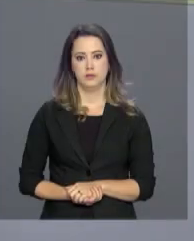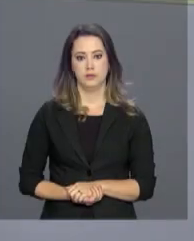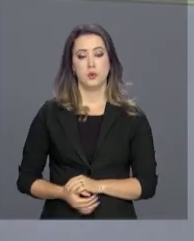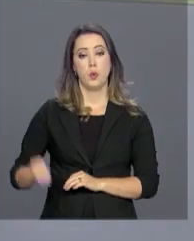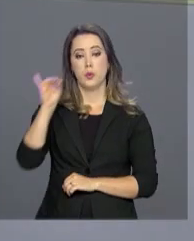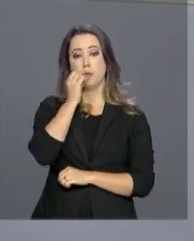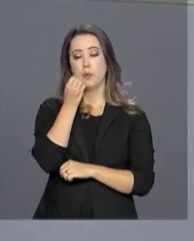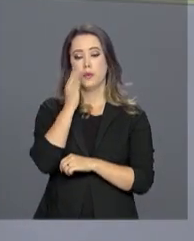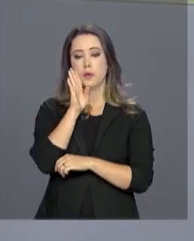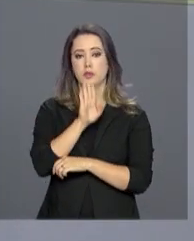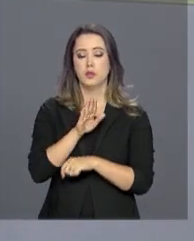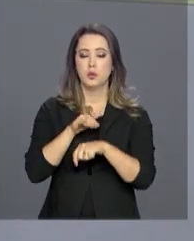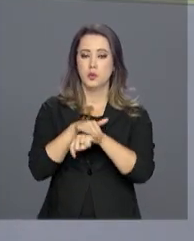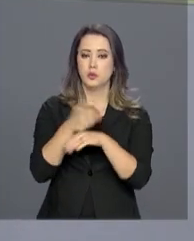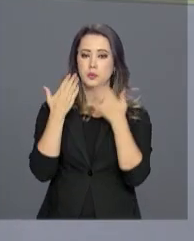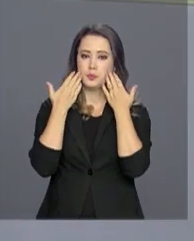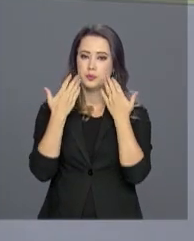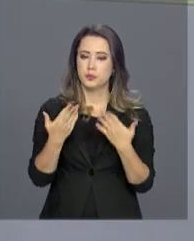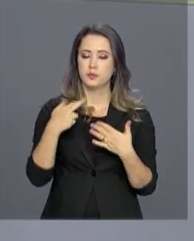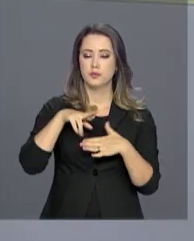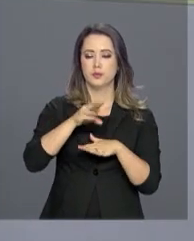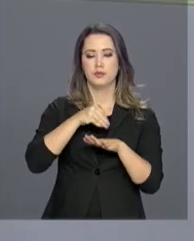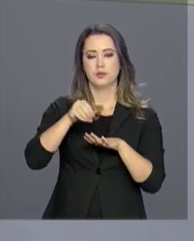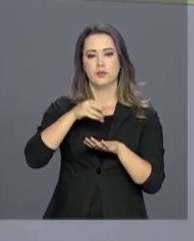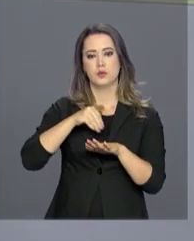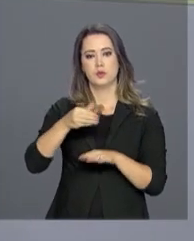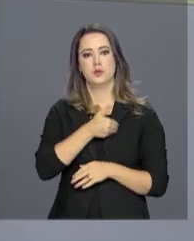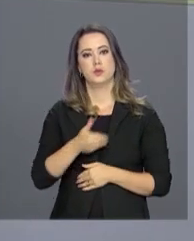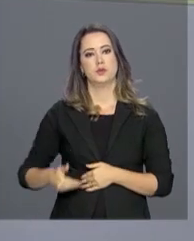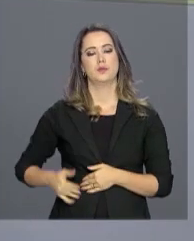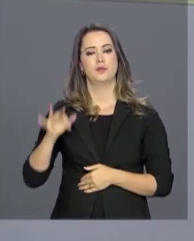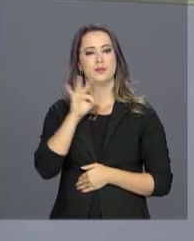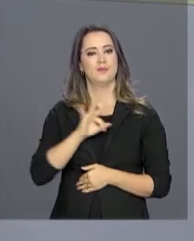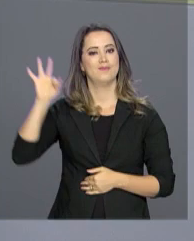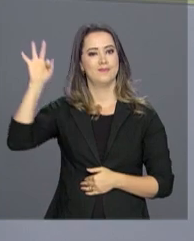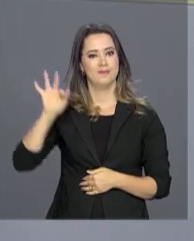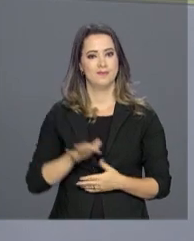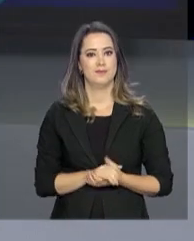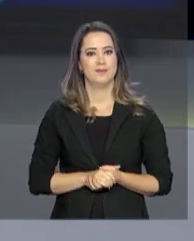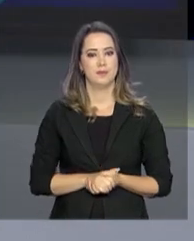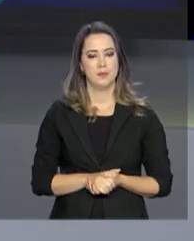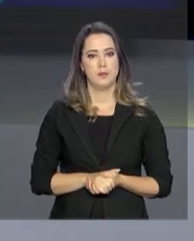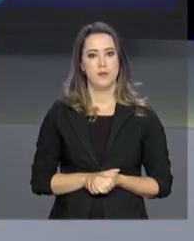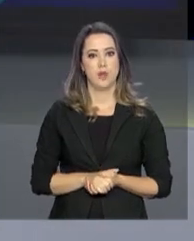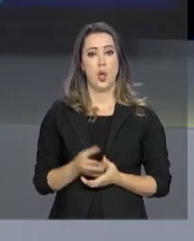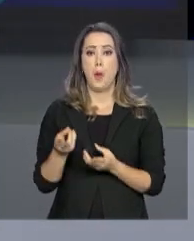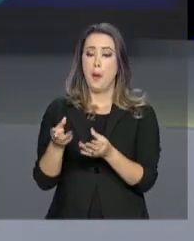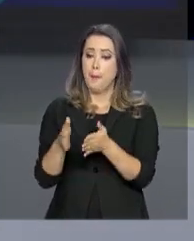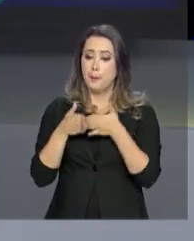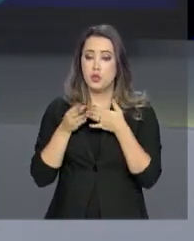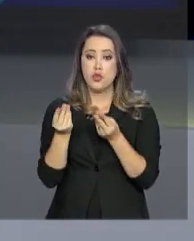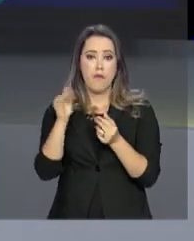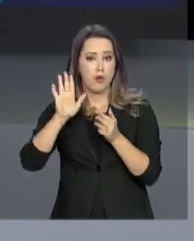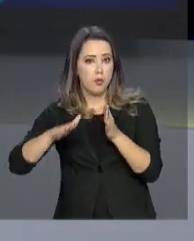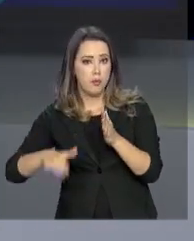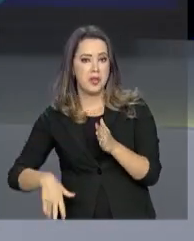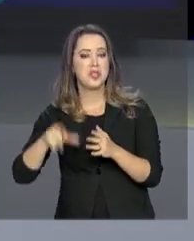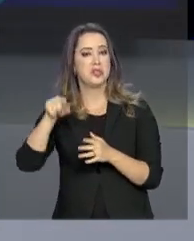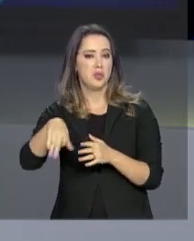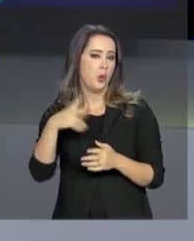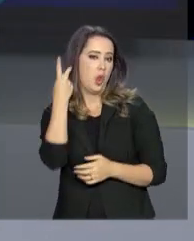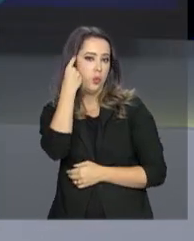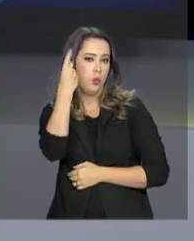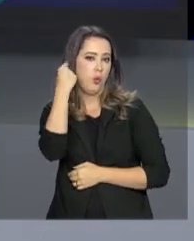Boa noite, estamos de volta com as notícias do governo federal aqui no Repórter NBR. Pechinchar faz parte da vida de